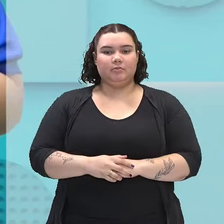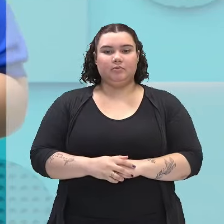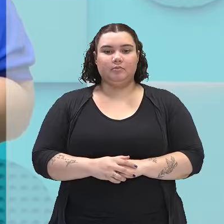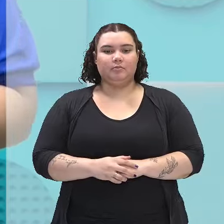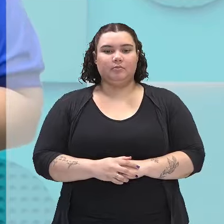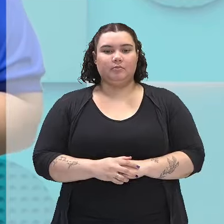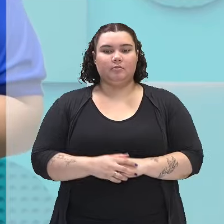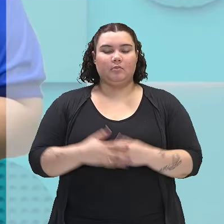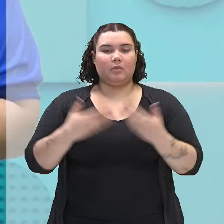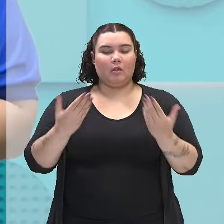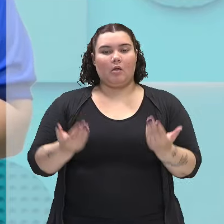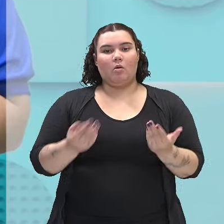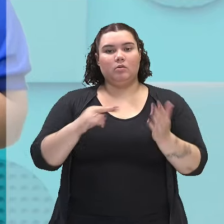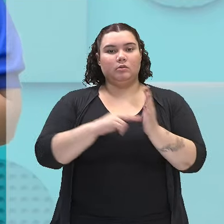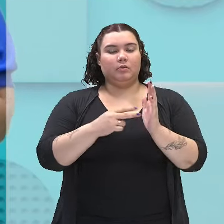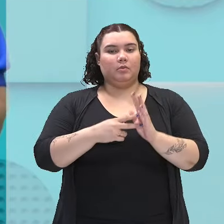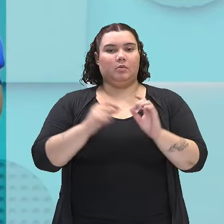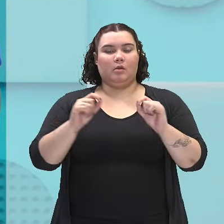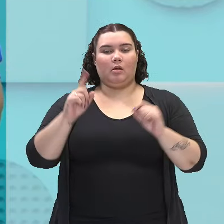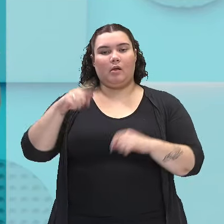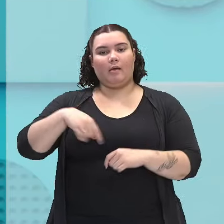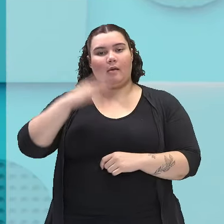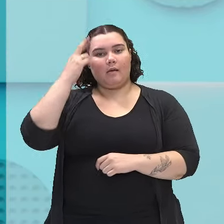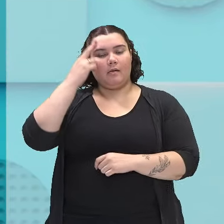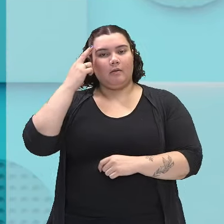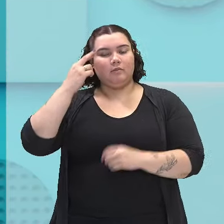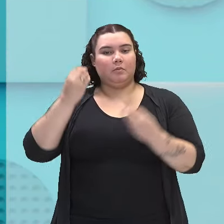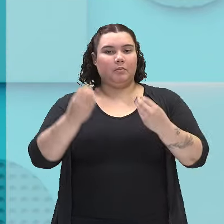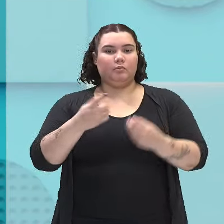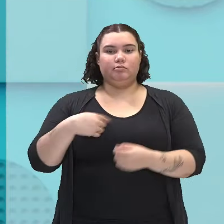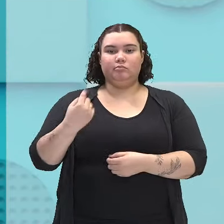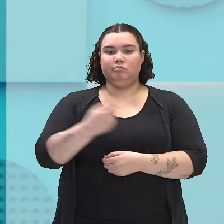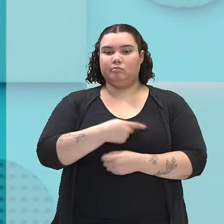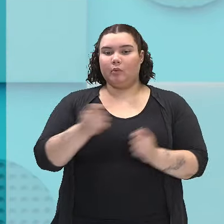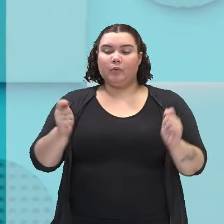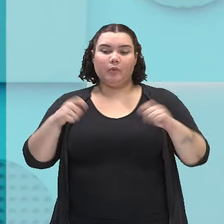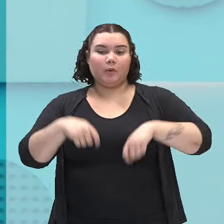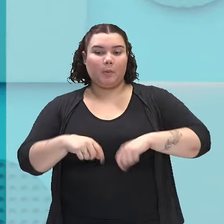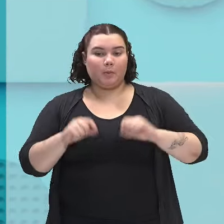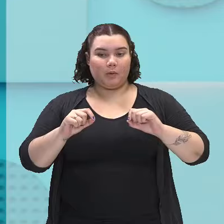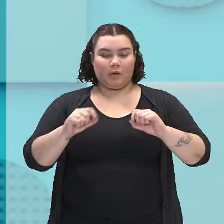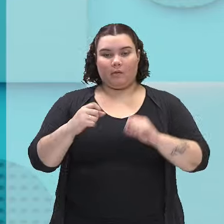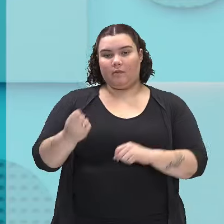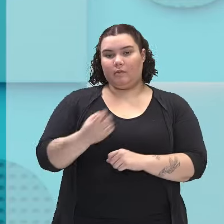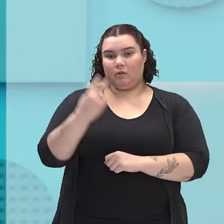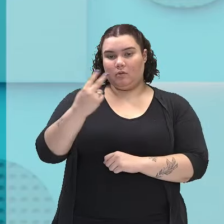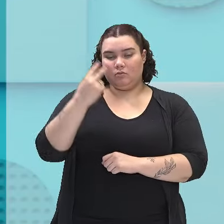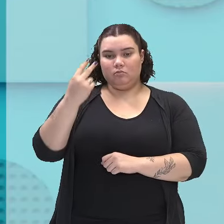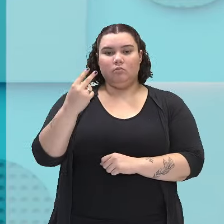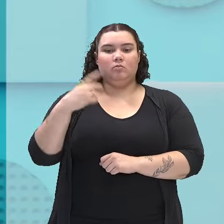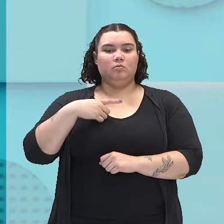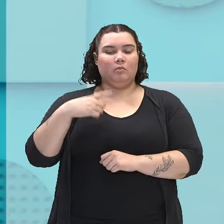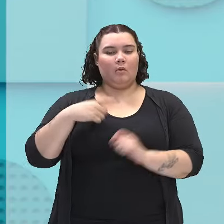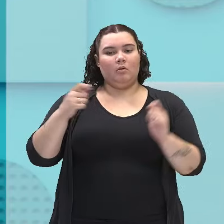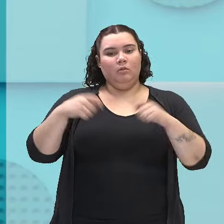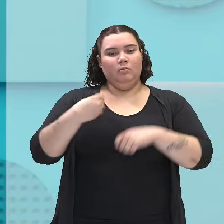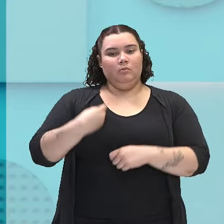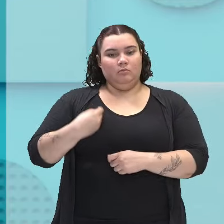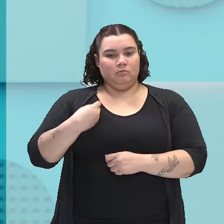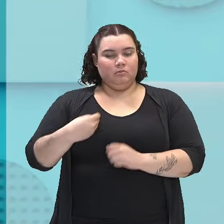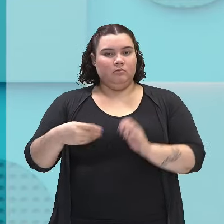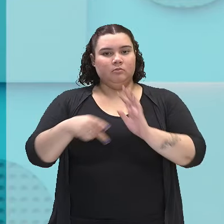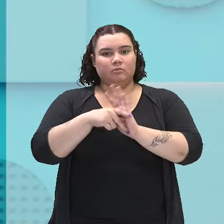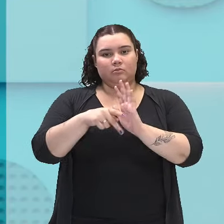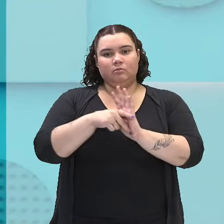é uma reflexão que serve pra que a gente possa, né? Valorizar cada instante da nossa